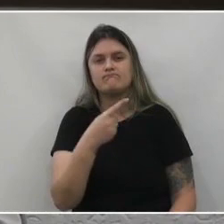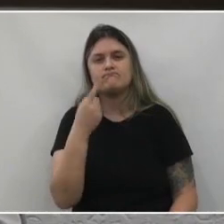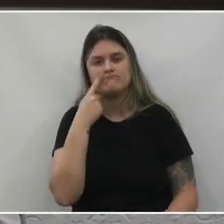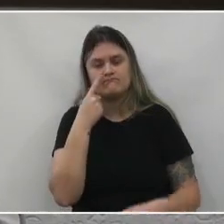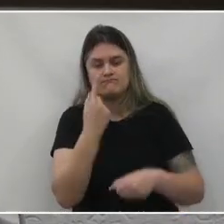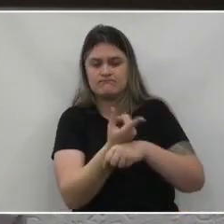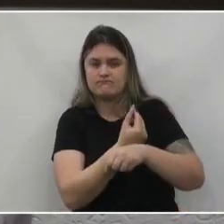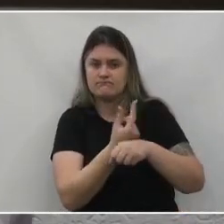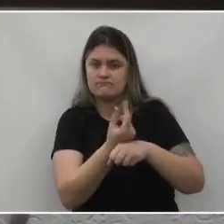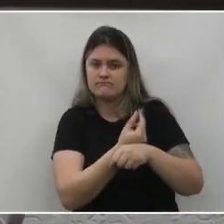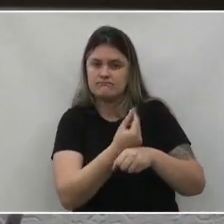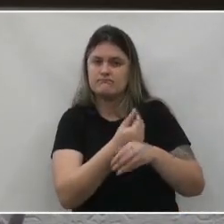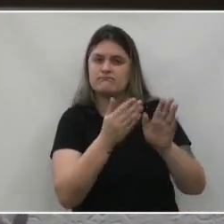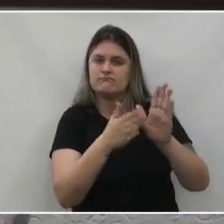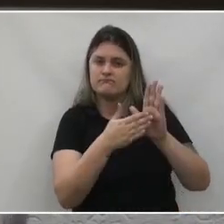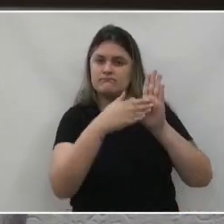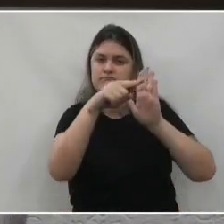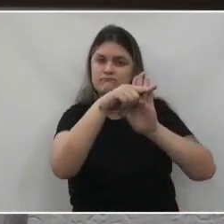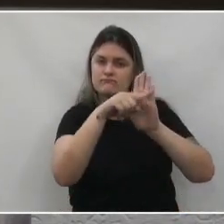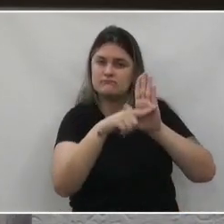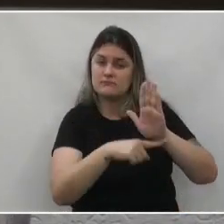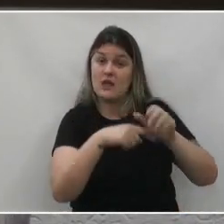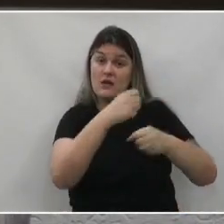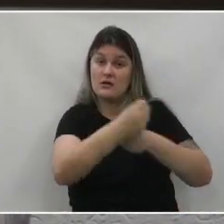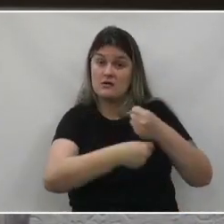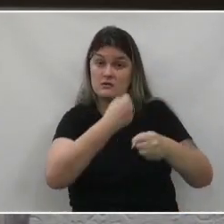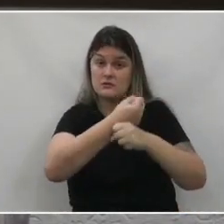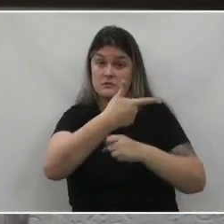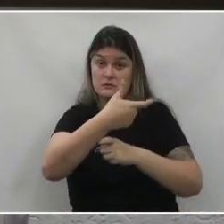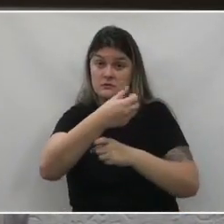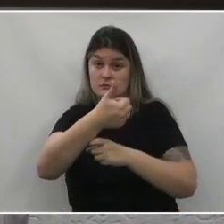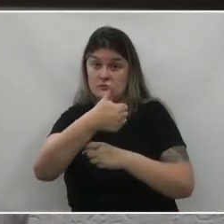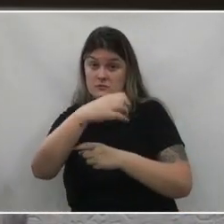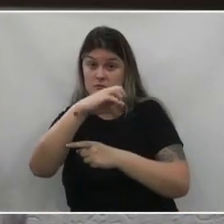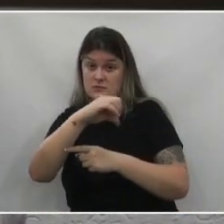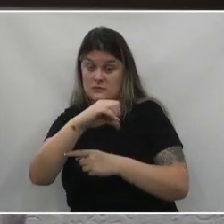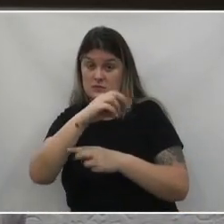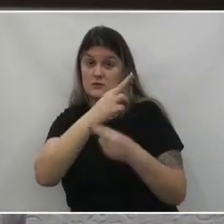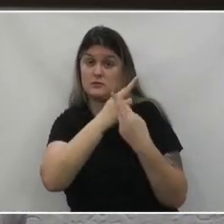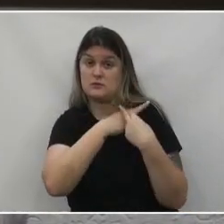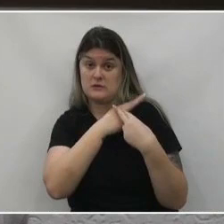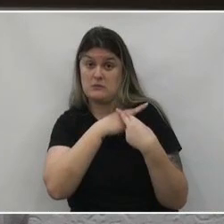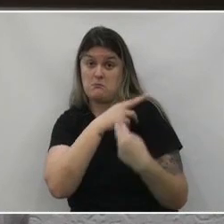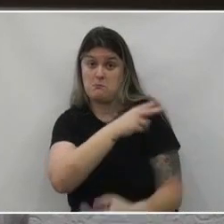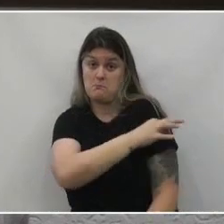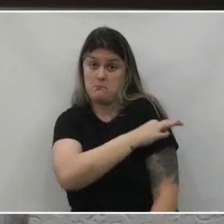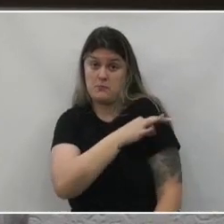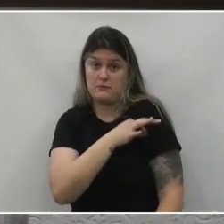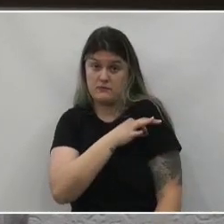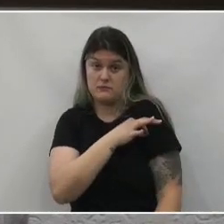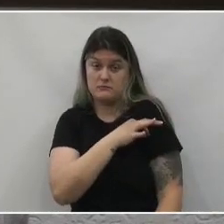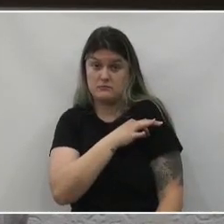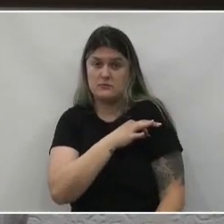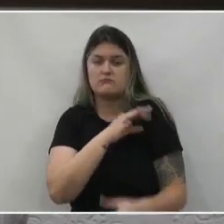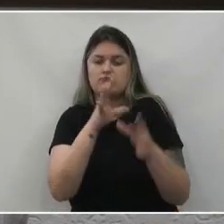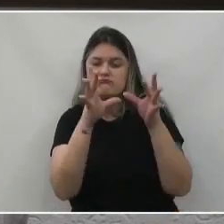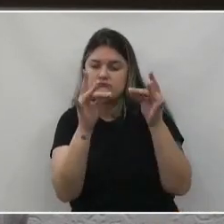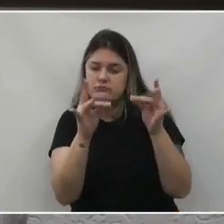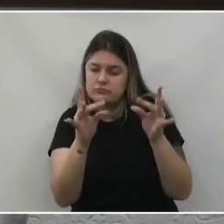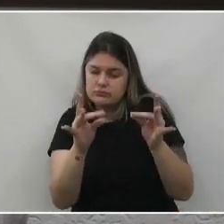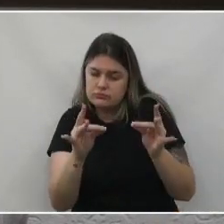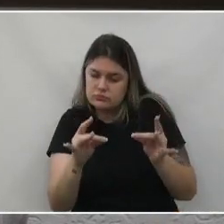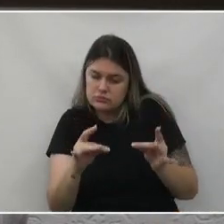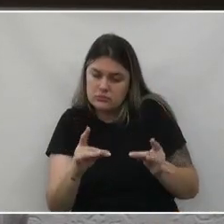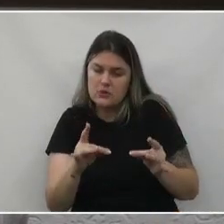relativas ao exercício financeiro de 2017 de responsabilidade do senhor hilton santinho roveda foram devidamente analisadas